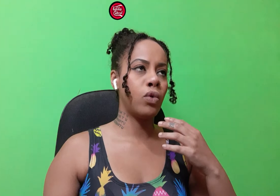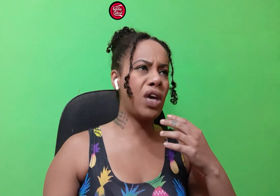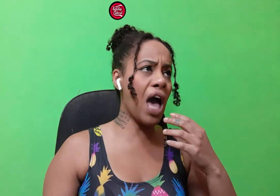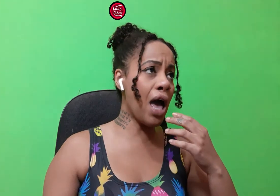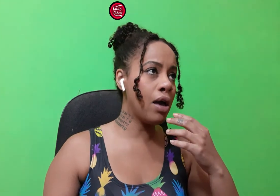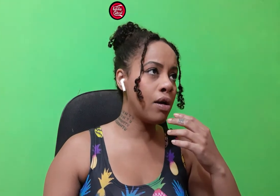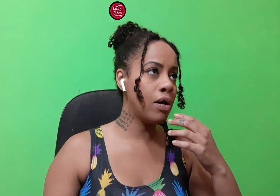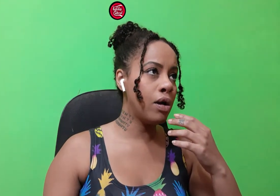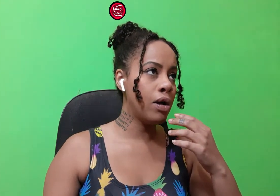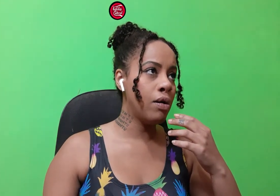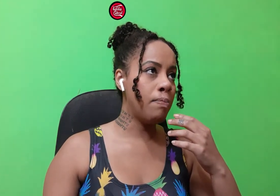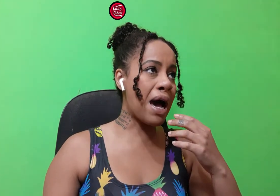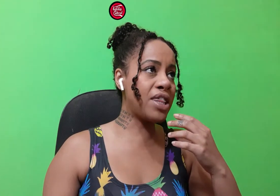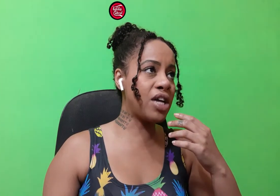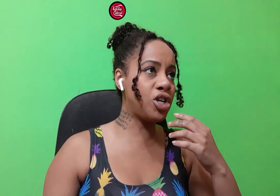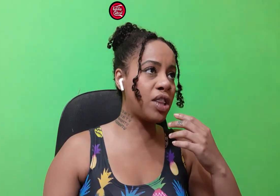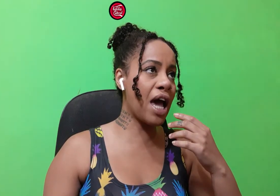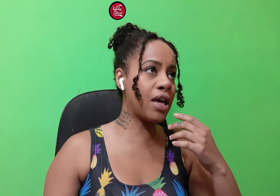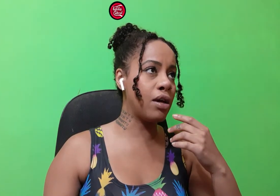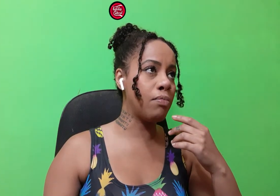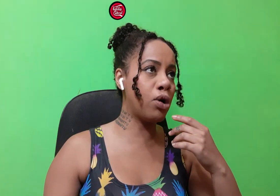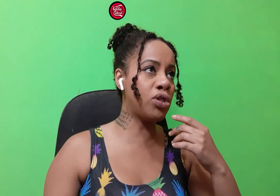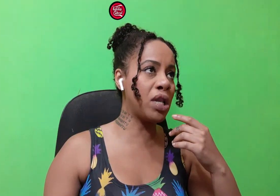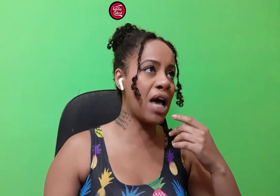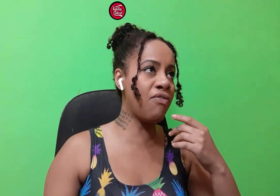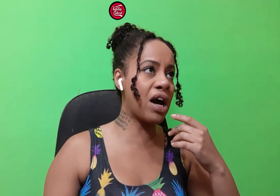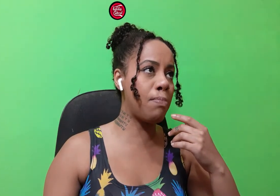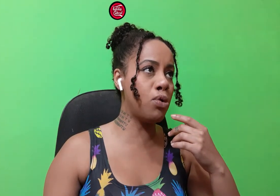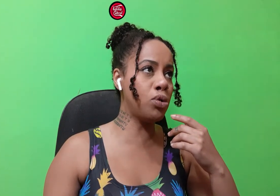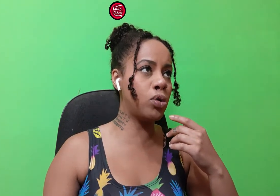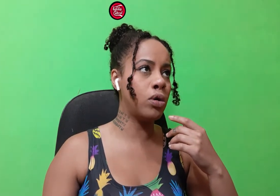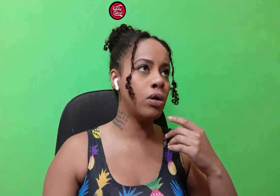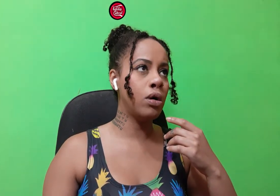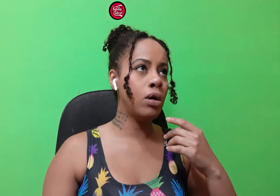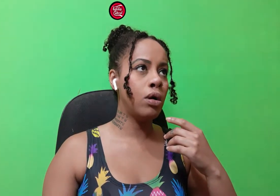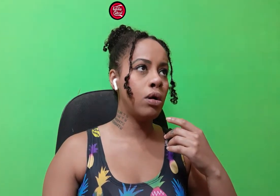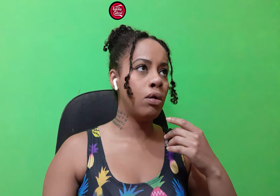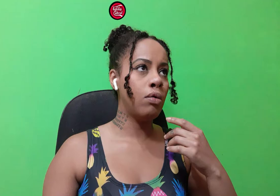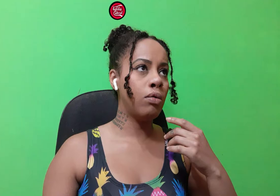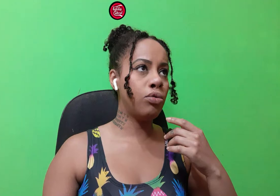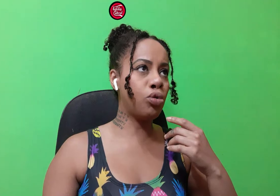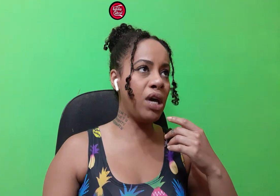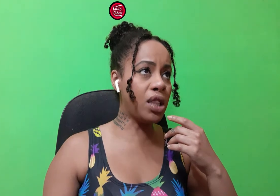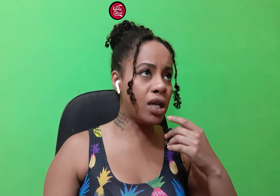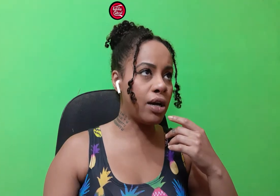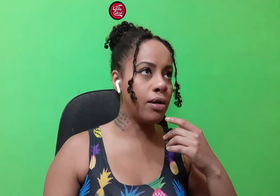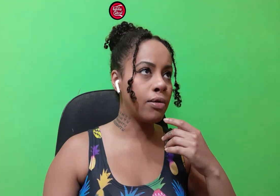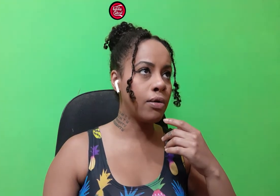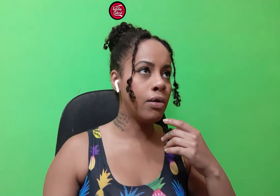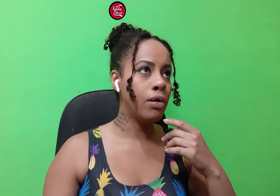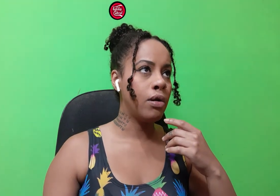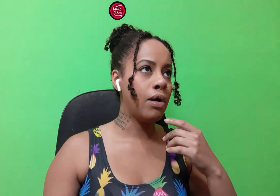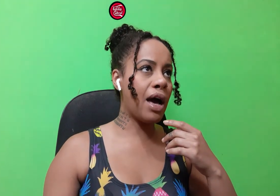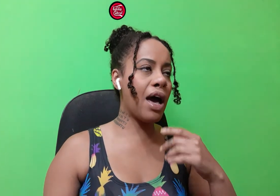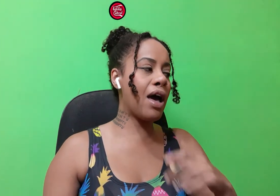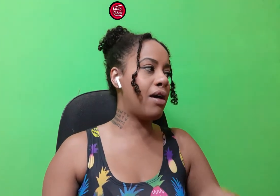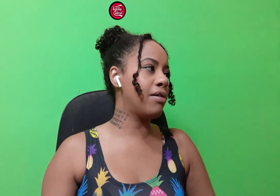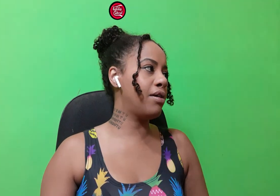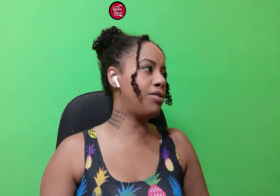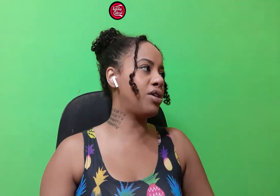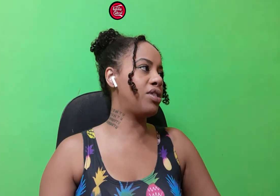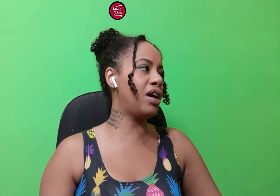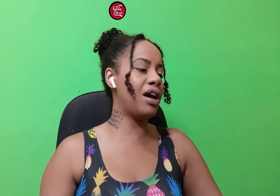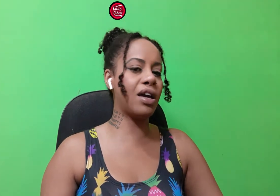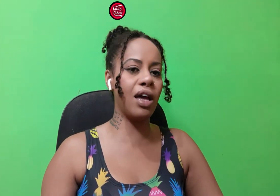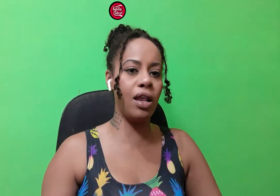Quê? Mais hashtag? Bolsonaro vagabundo? Twitter? Ah,